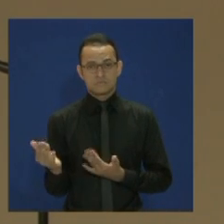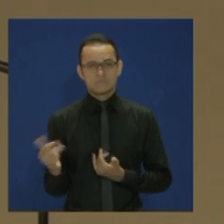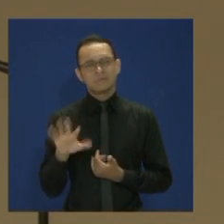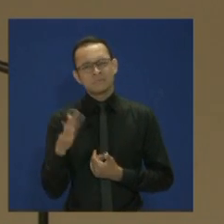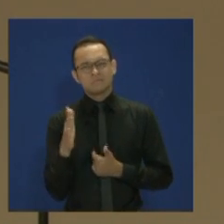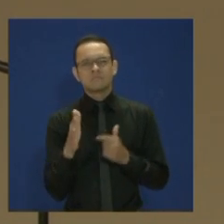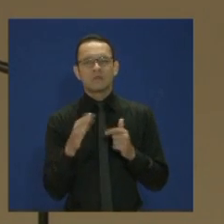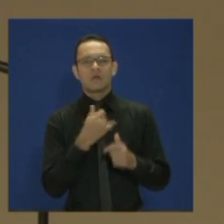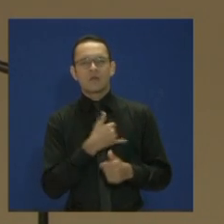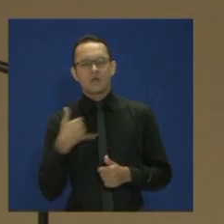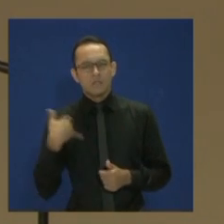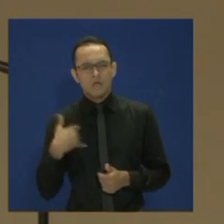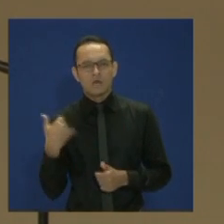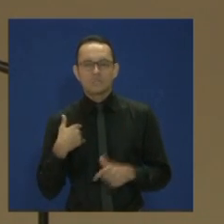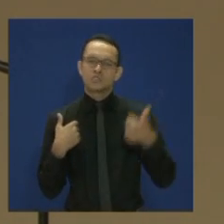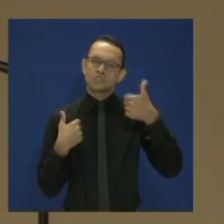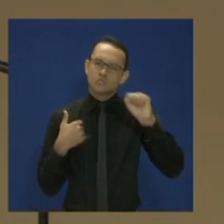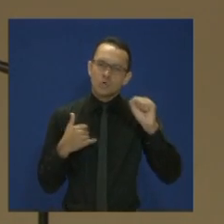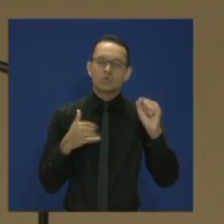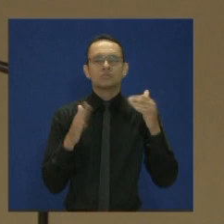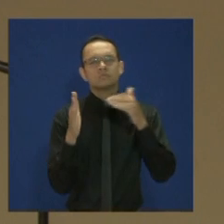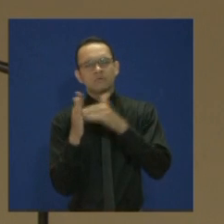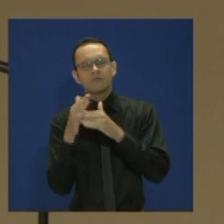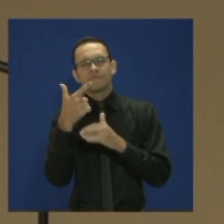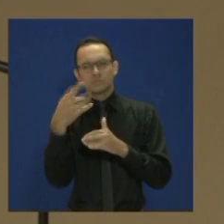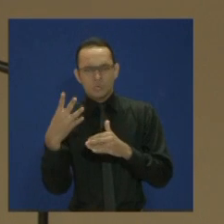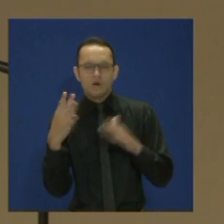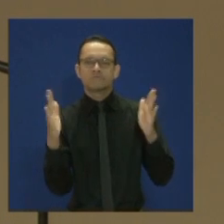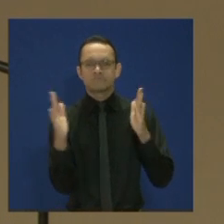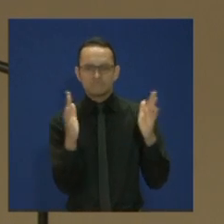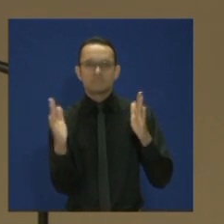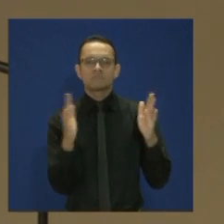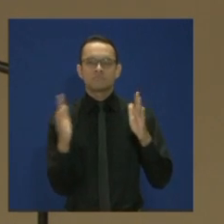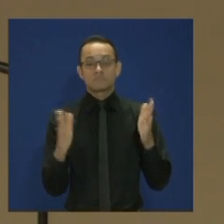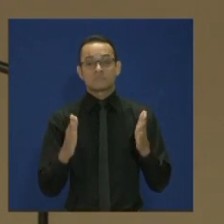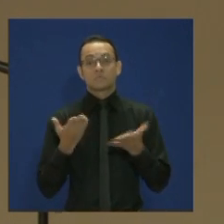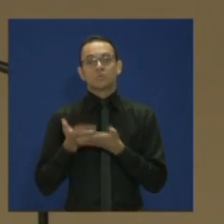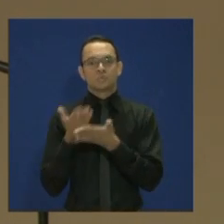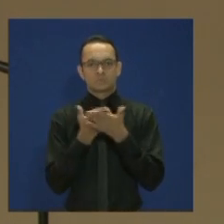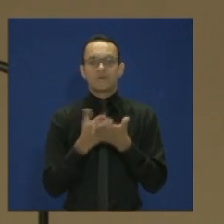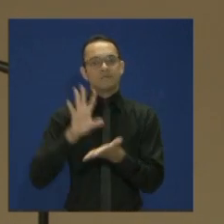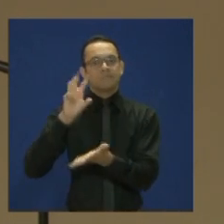faixa etária de 18 a 24 anos matriculados nas universidades.